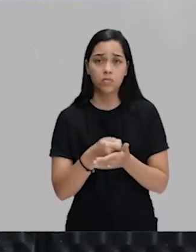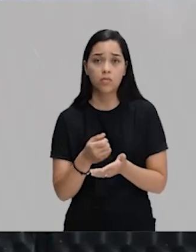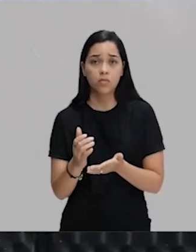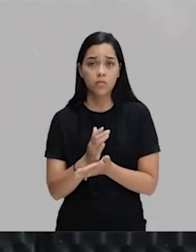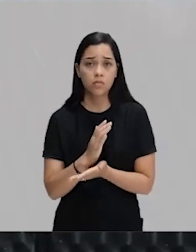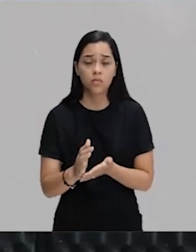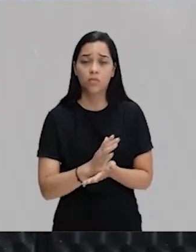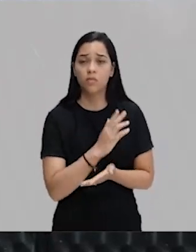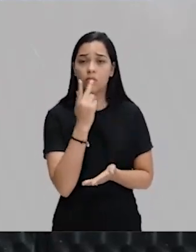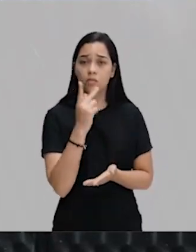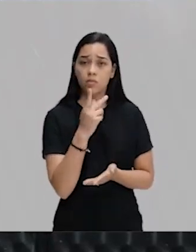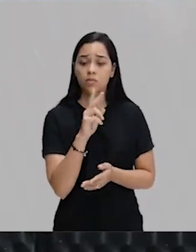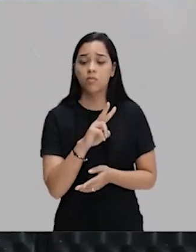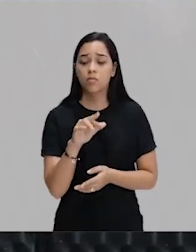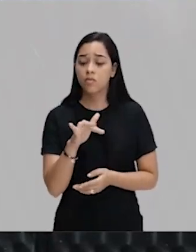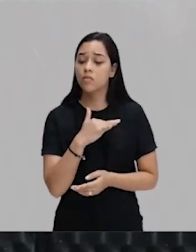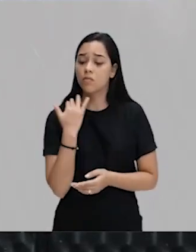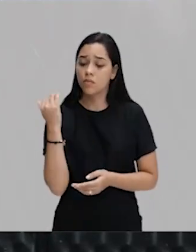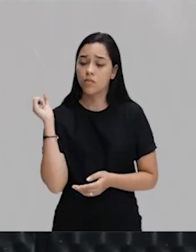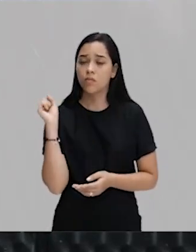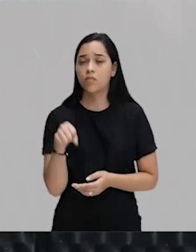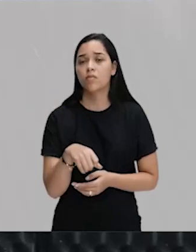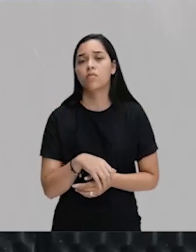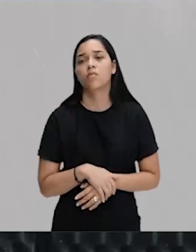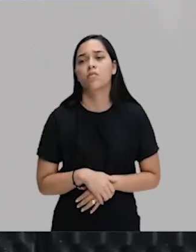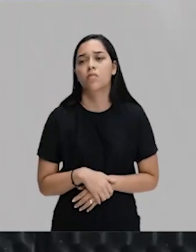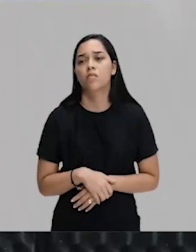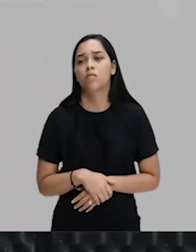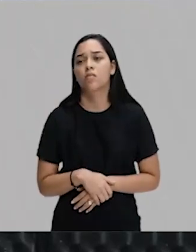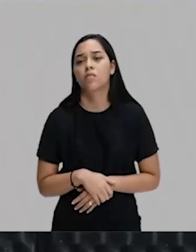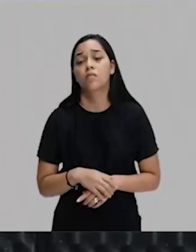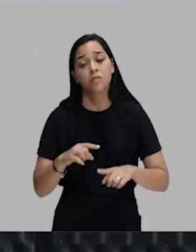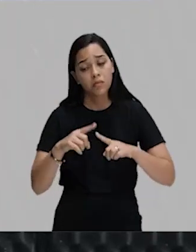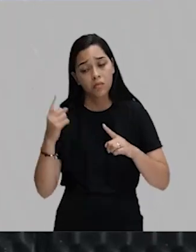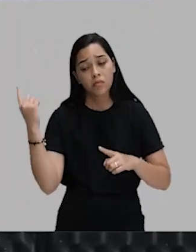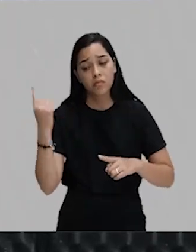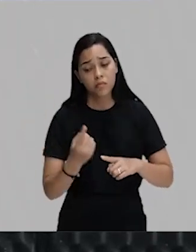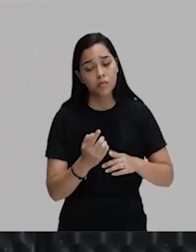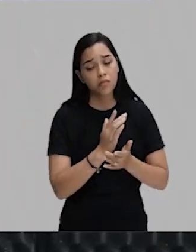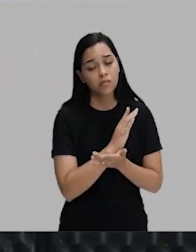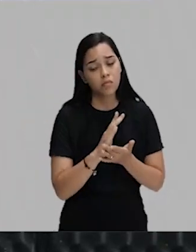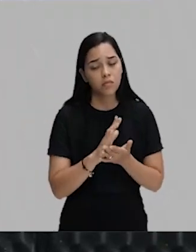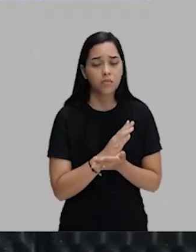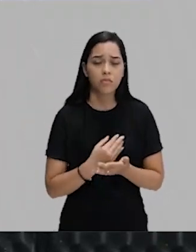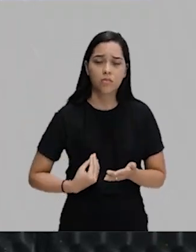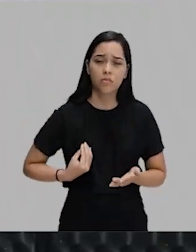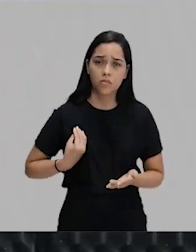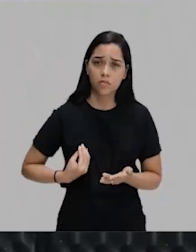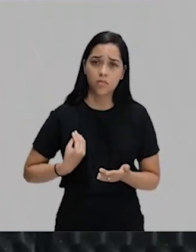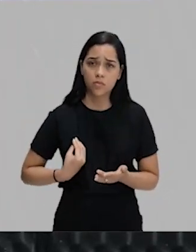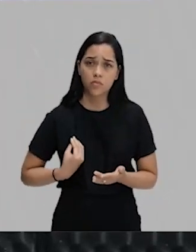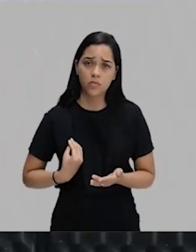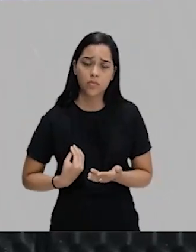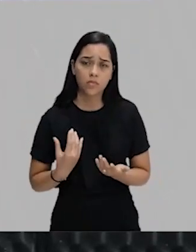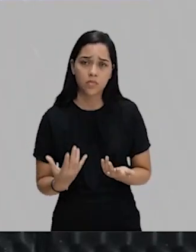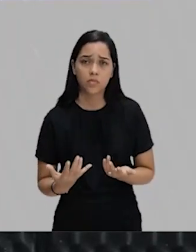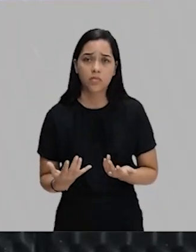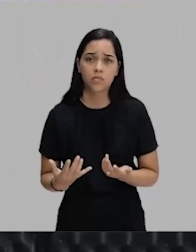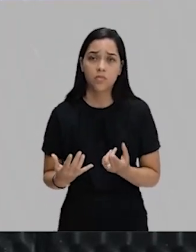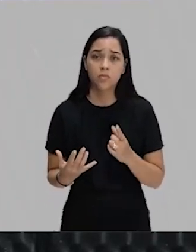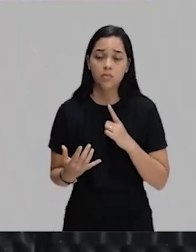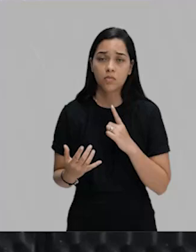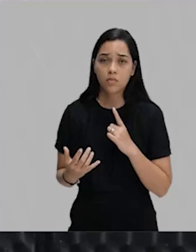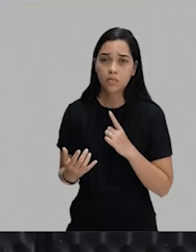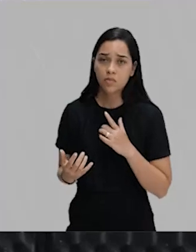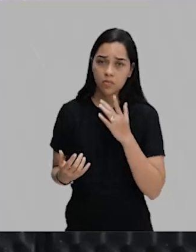deles vão sobreviver. Conseguem vir com vida. E também há abolidos. Esses